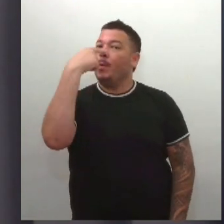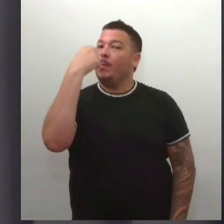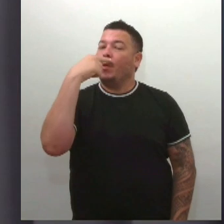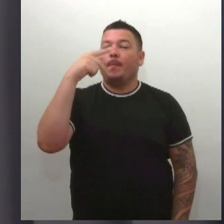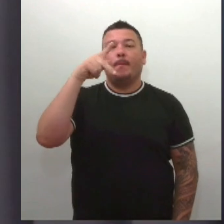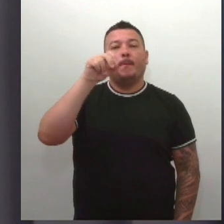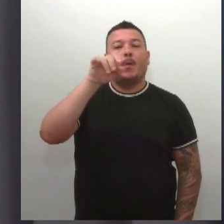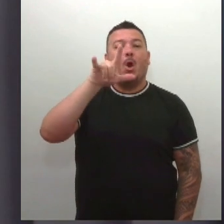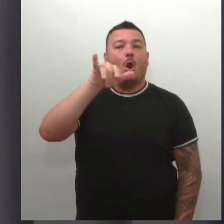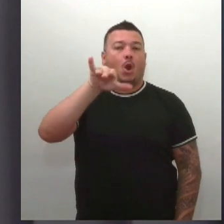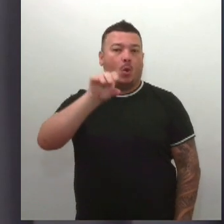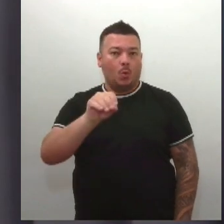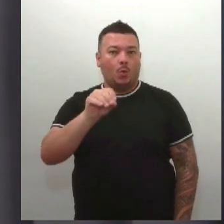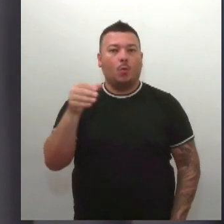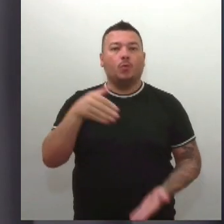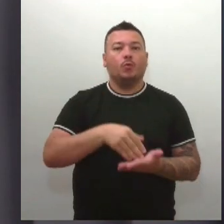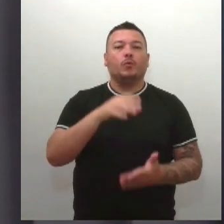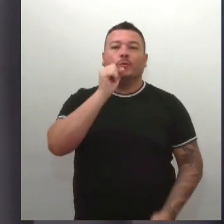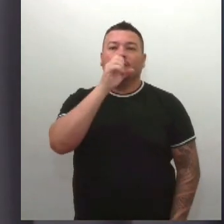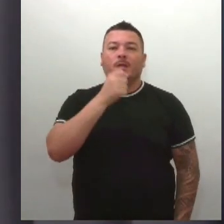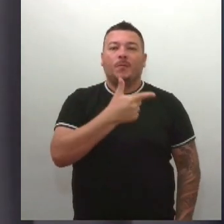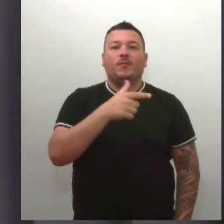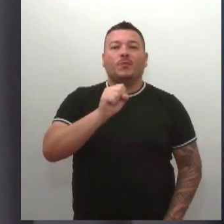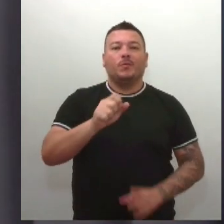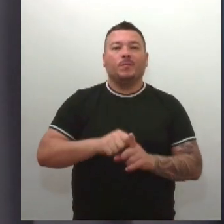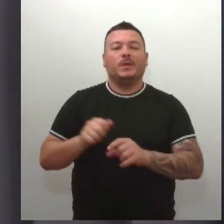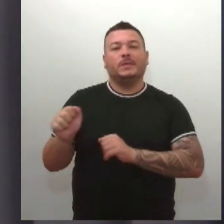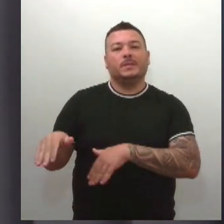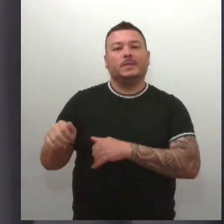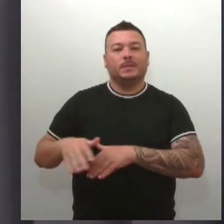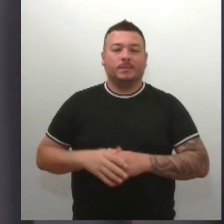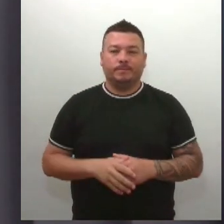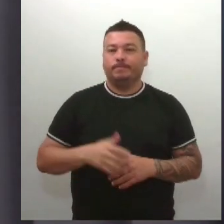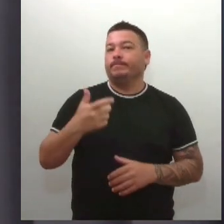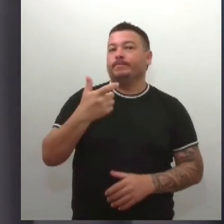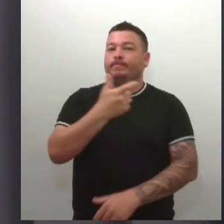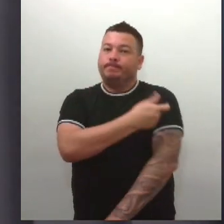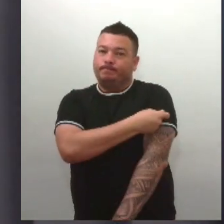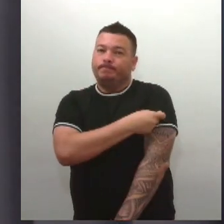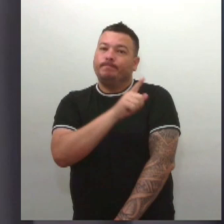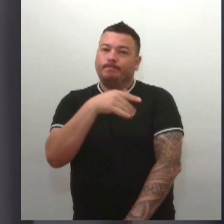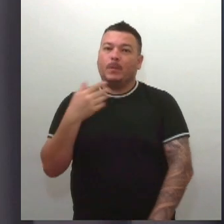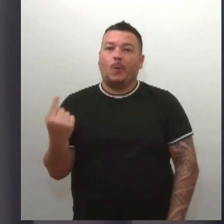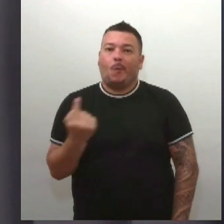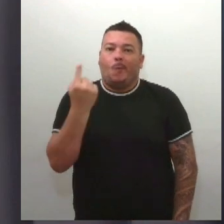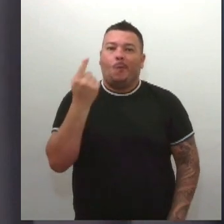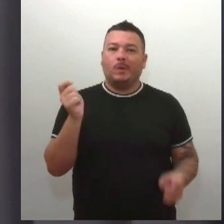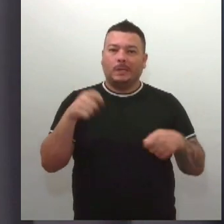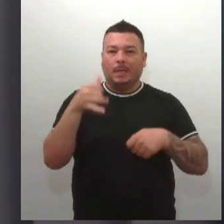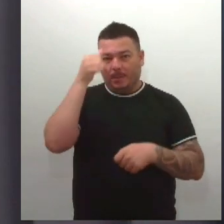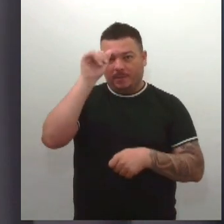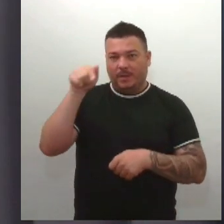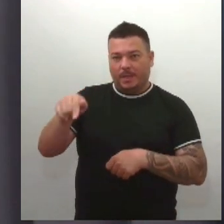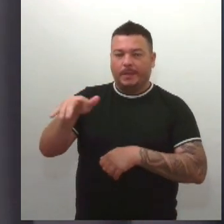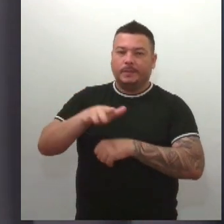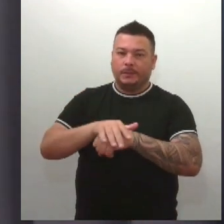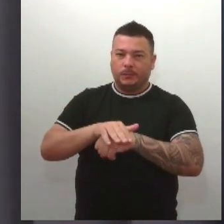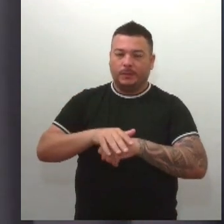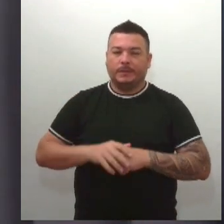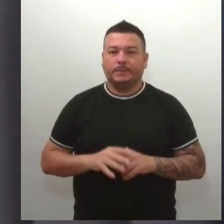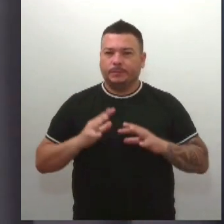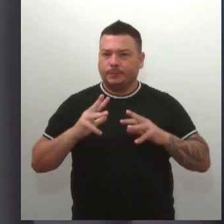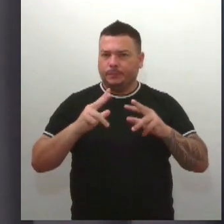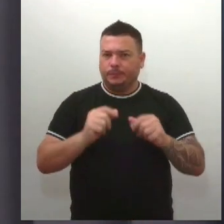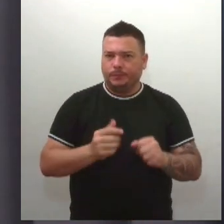28 de setembro. A vacinação é a única forma de prevenção contra esta doença. Todas as crianças menores